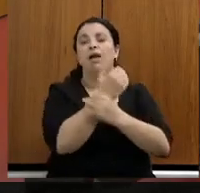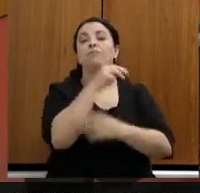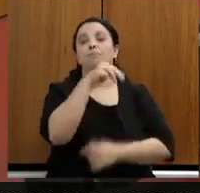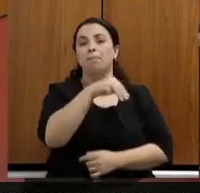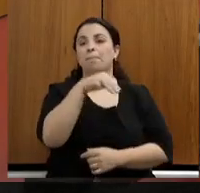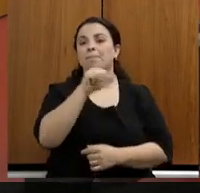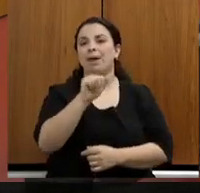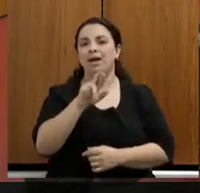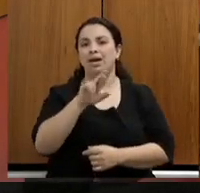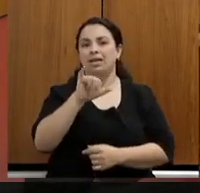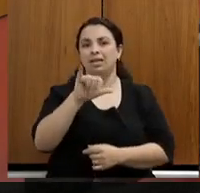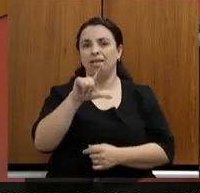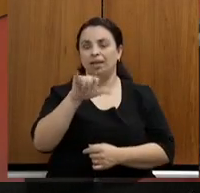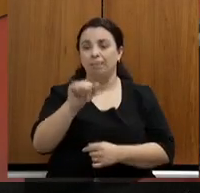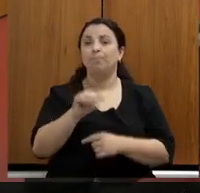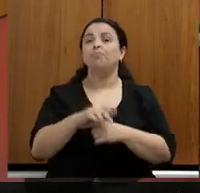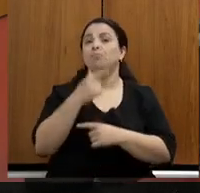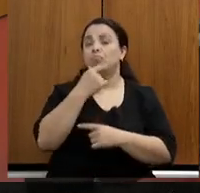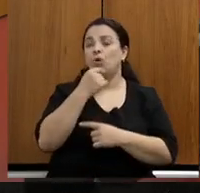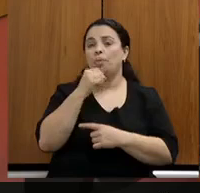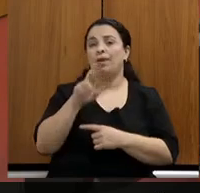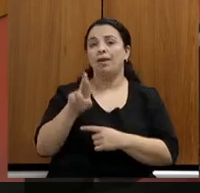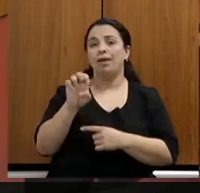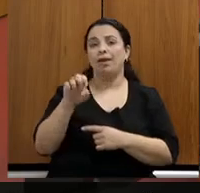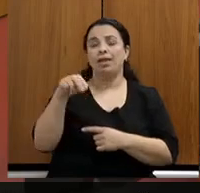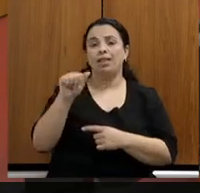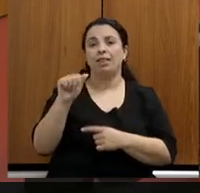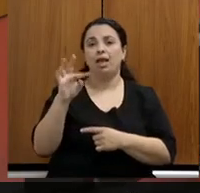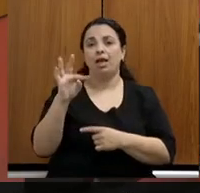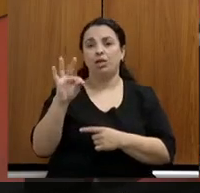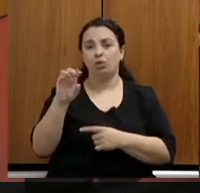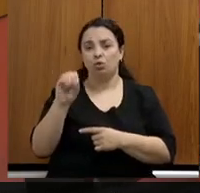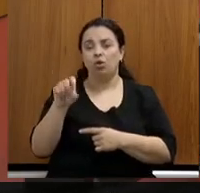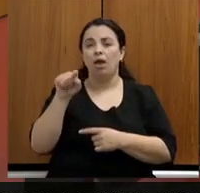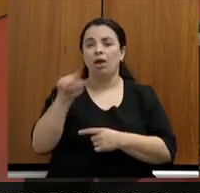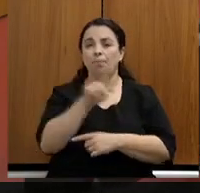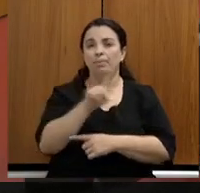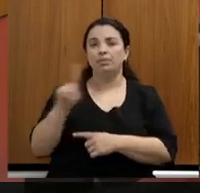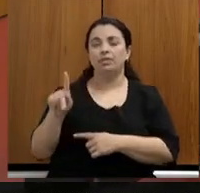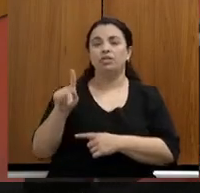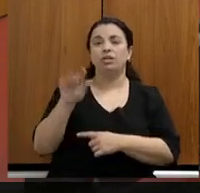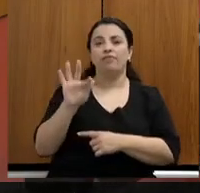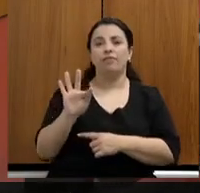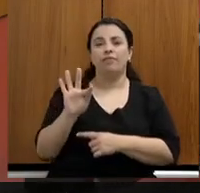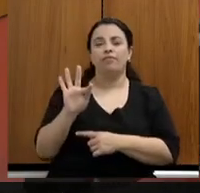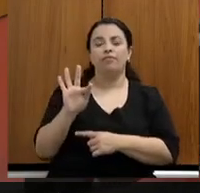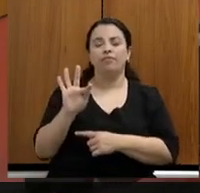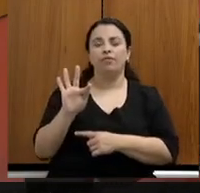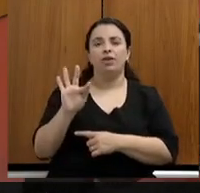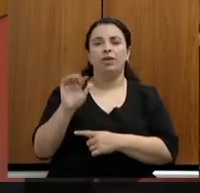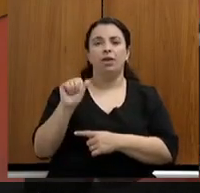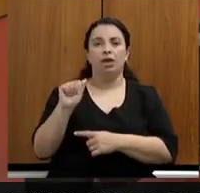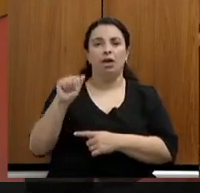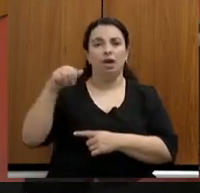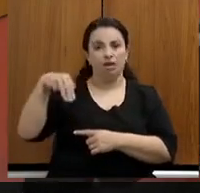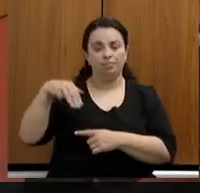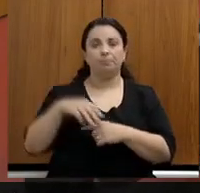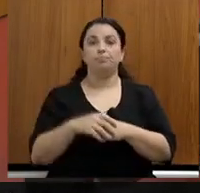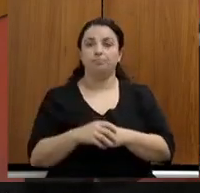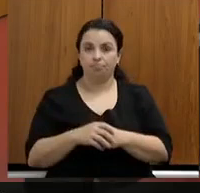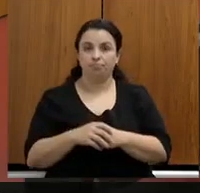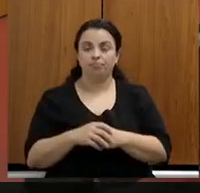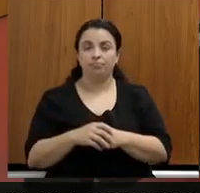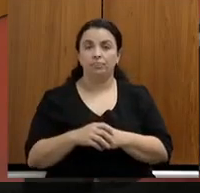Renato Teixeira Brandão, presidente da FEAM, Fundação Estadual do Meio Ambiente. Da senhora Marília